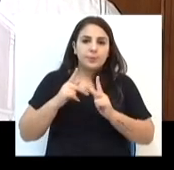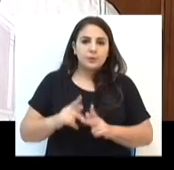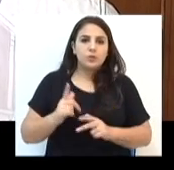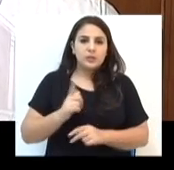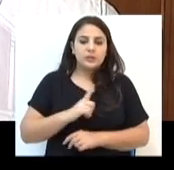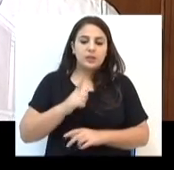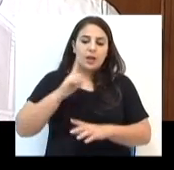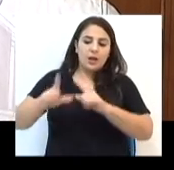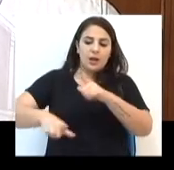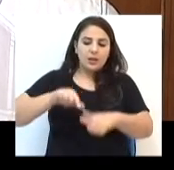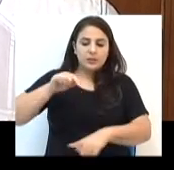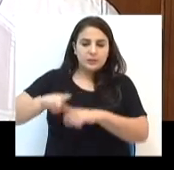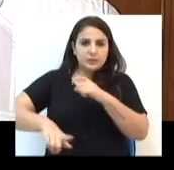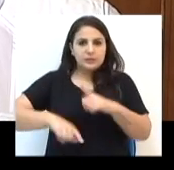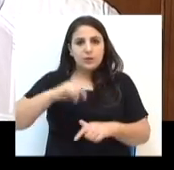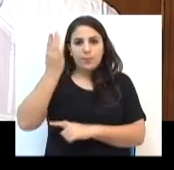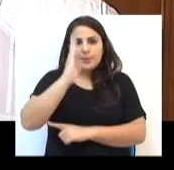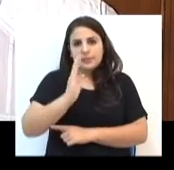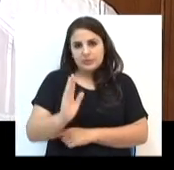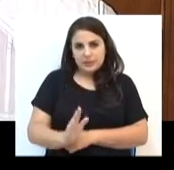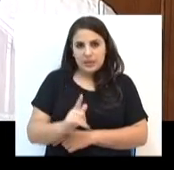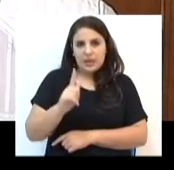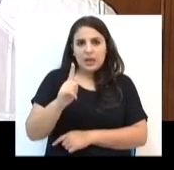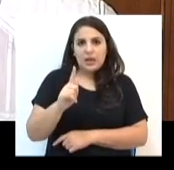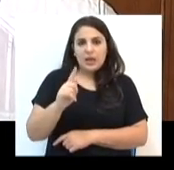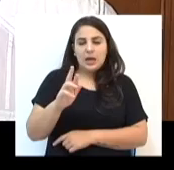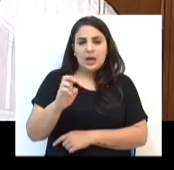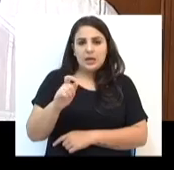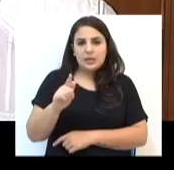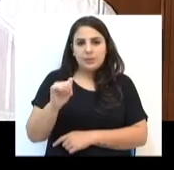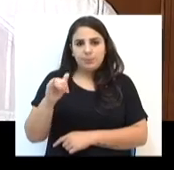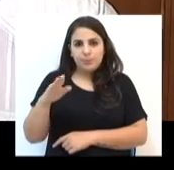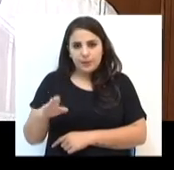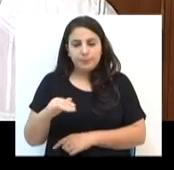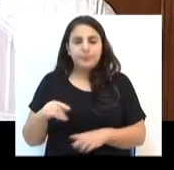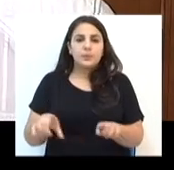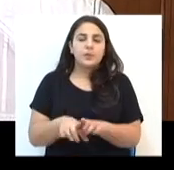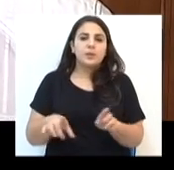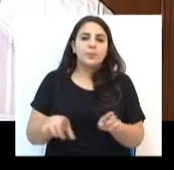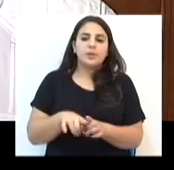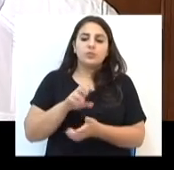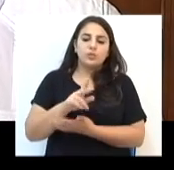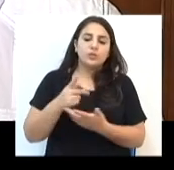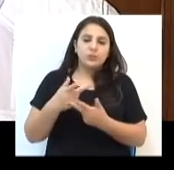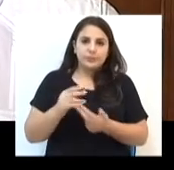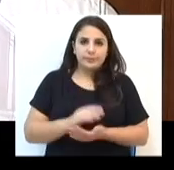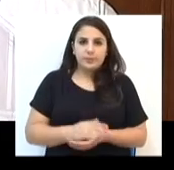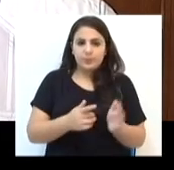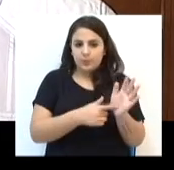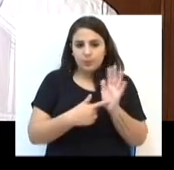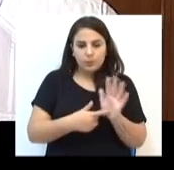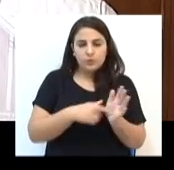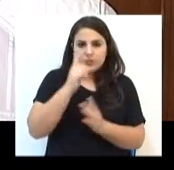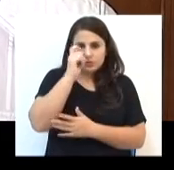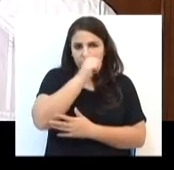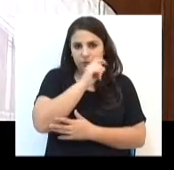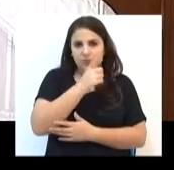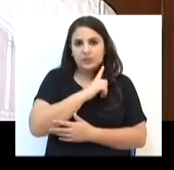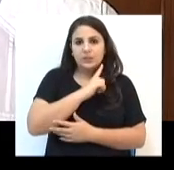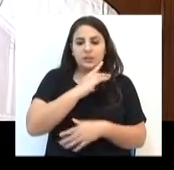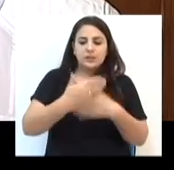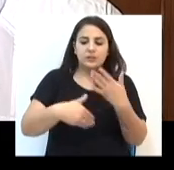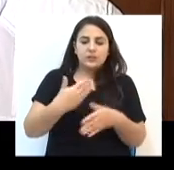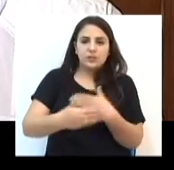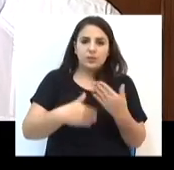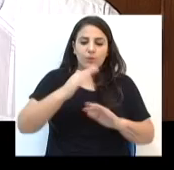brasileira de rugby, na seleção gaúcha de rugby, nas diversas categorias. Isso mostra a dificuldade que se tem